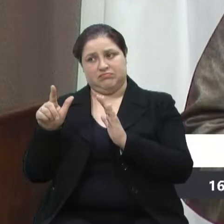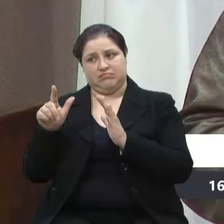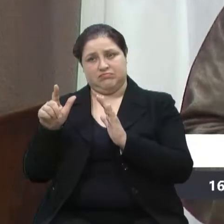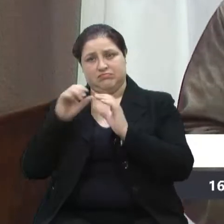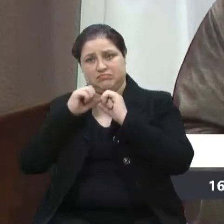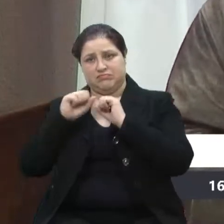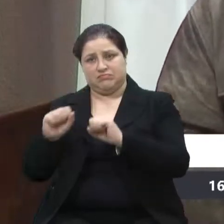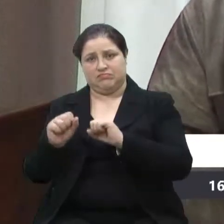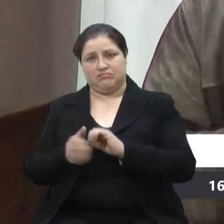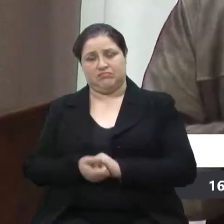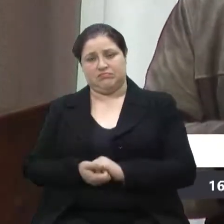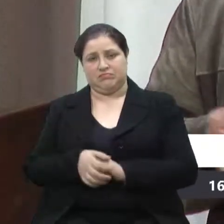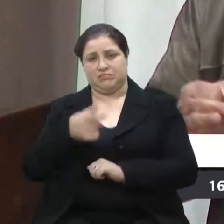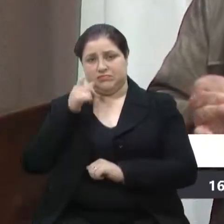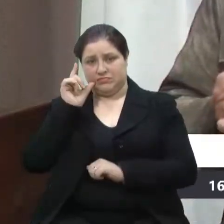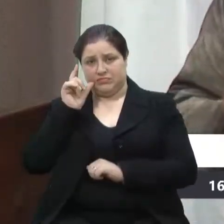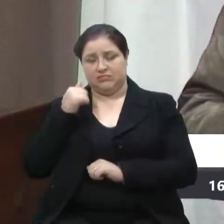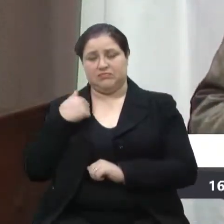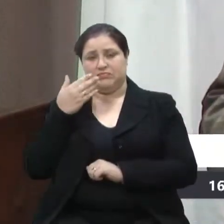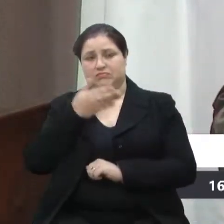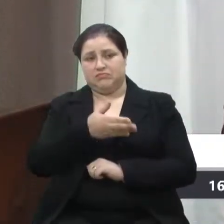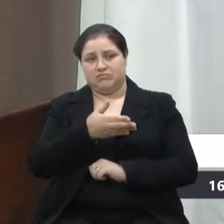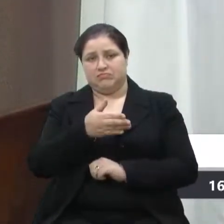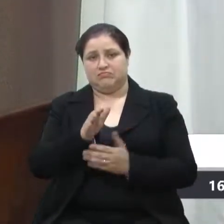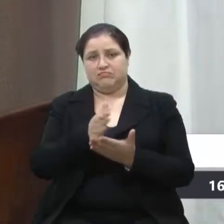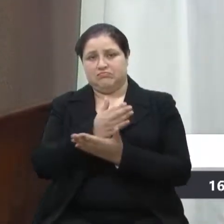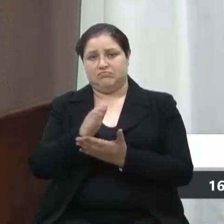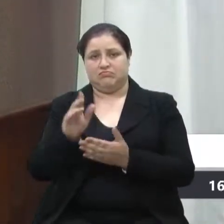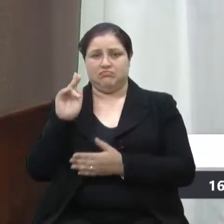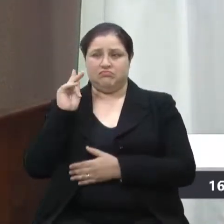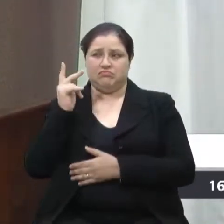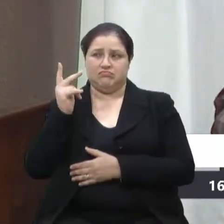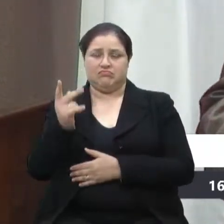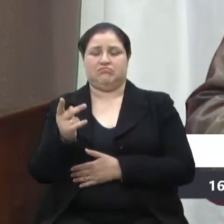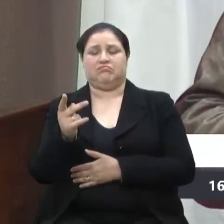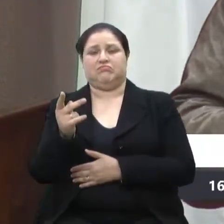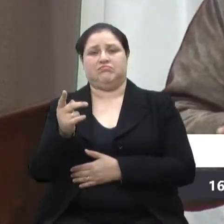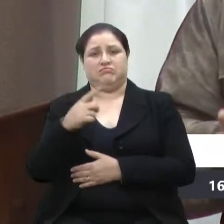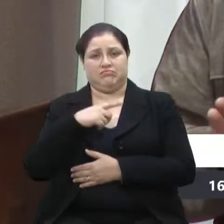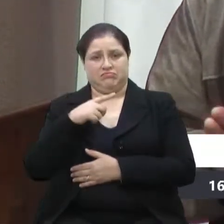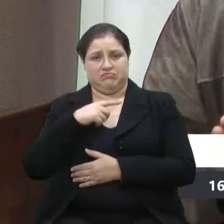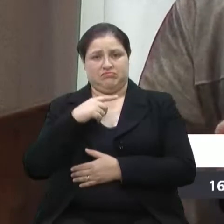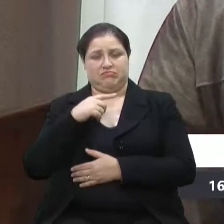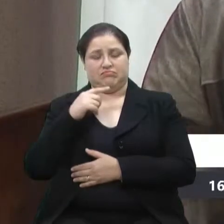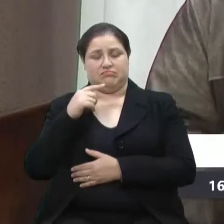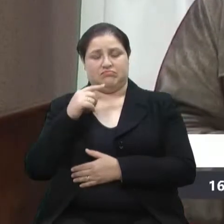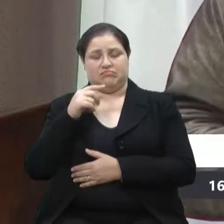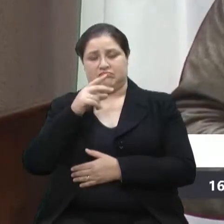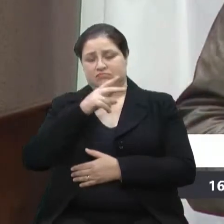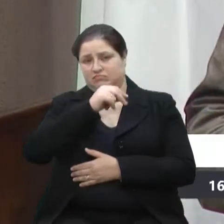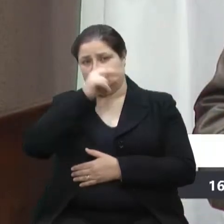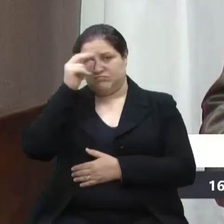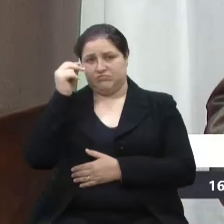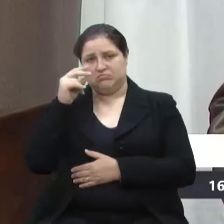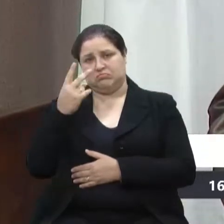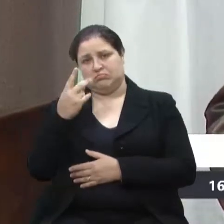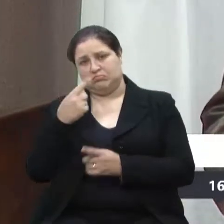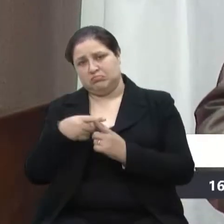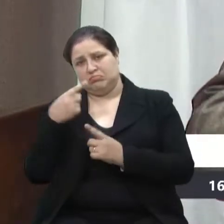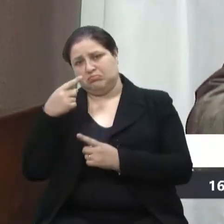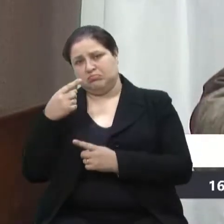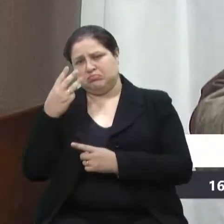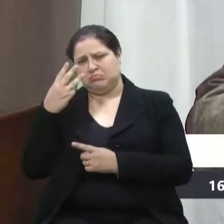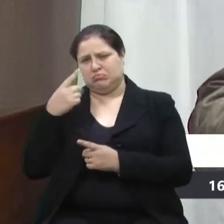E ontem nós tivemos, talvez na história do município, duas ou três vezes no passado,